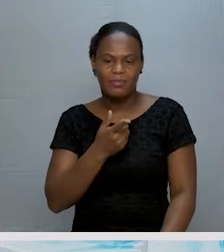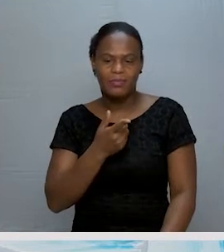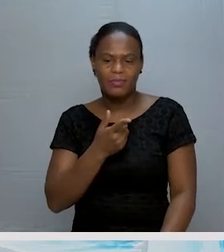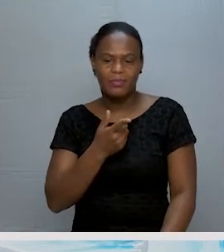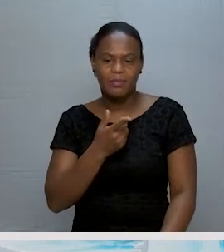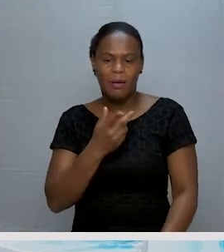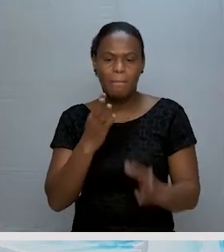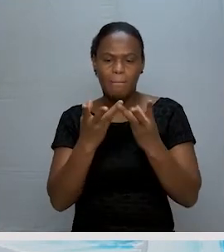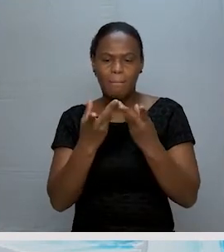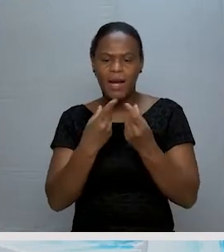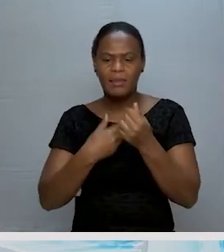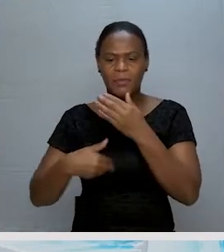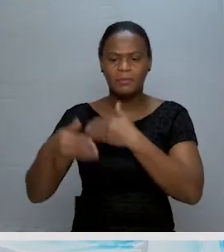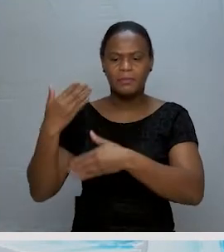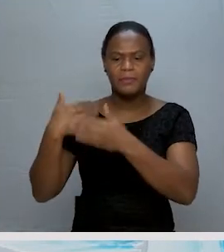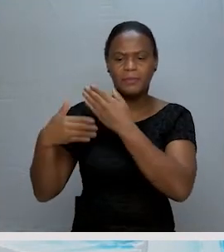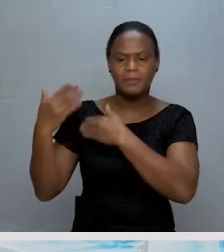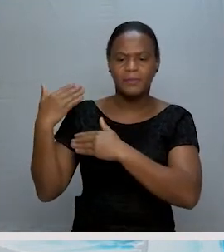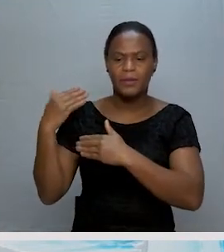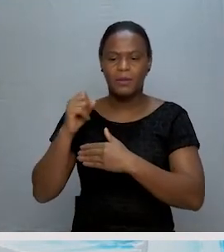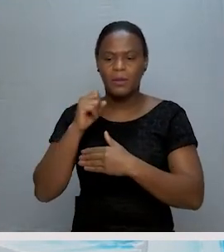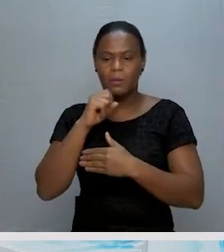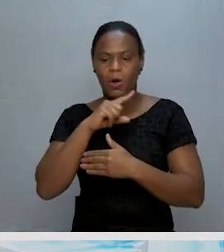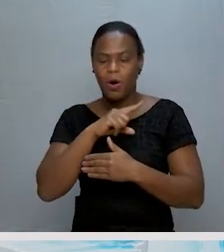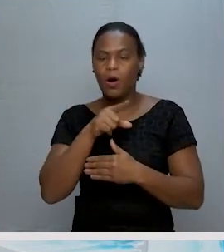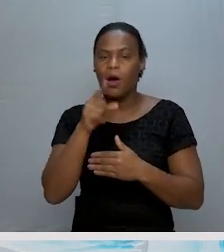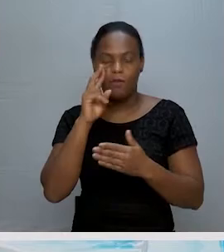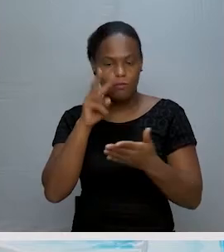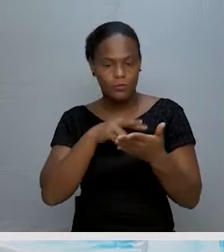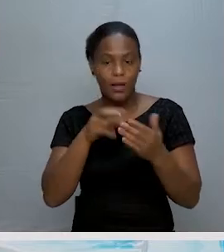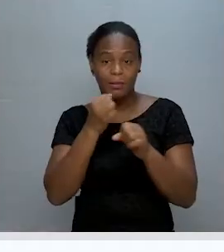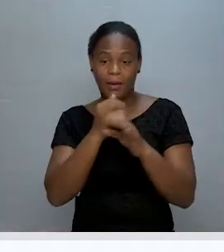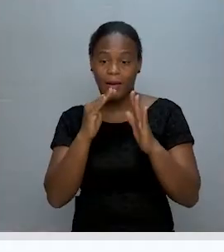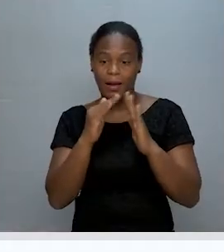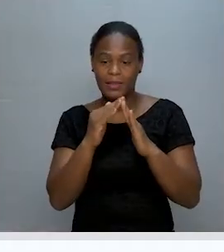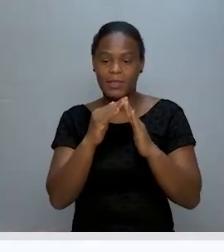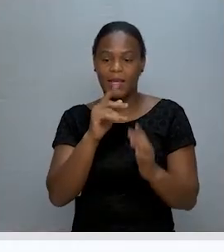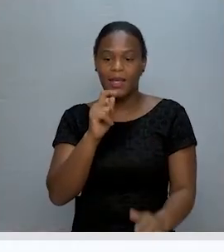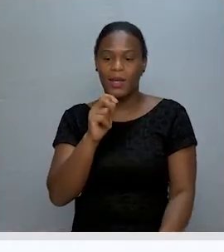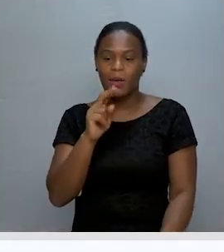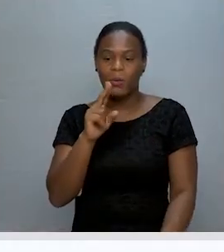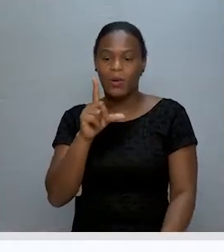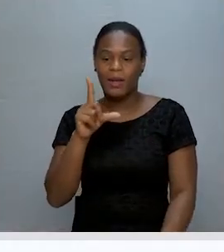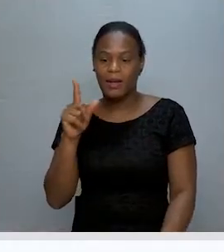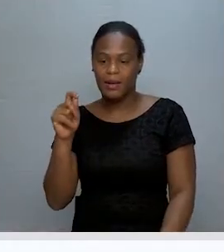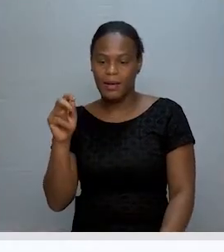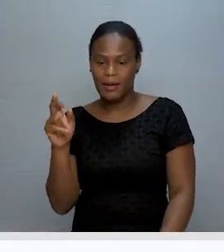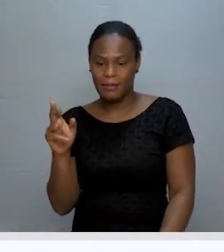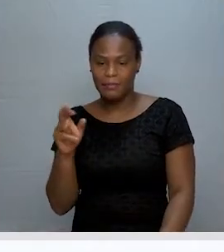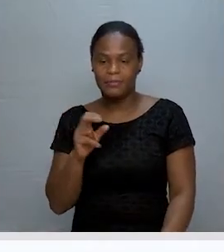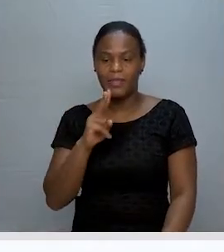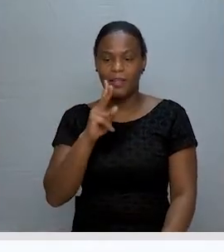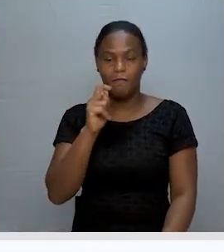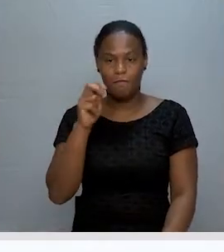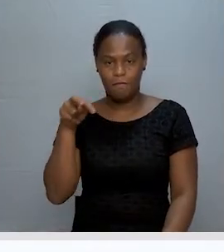da antiguidade. Vocês pesquisem isso e fica antecipadamente um TPC. Está certo? Os elementos que estão dentro dessa